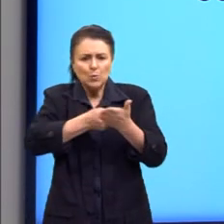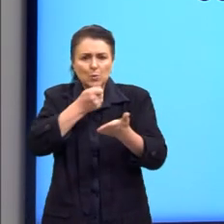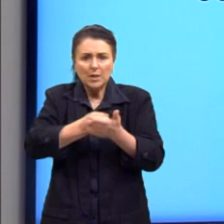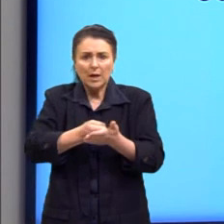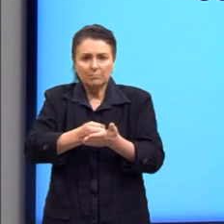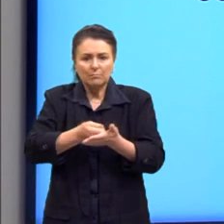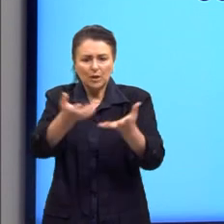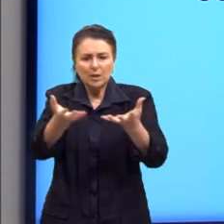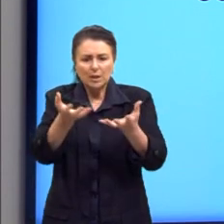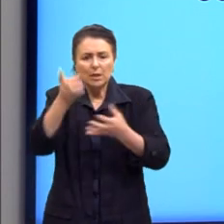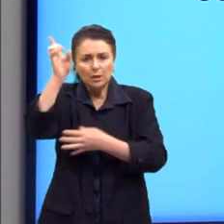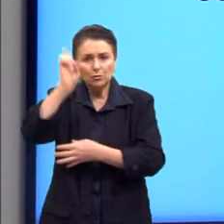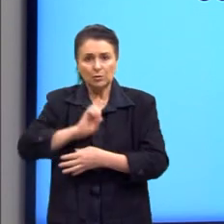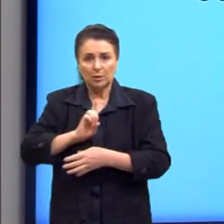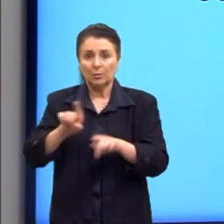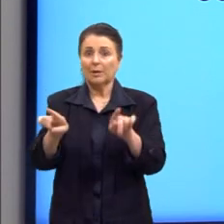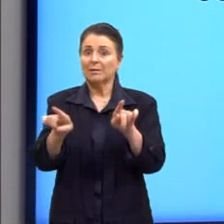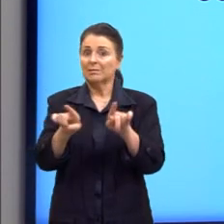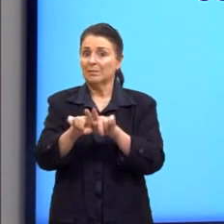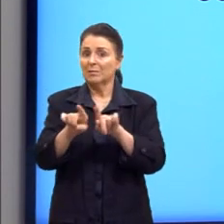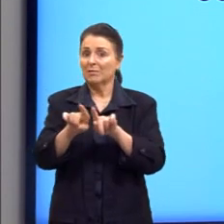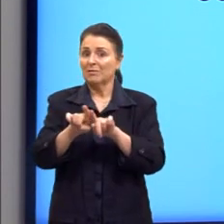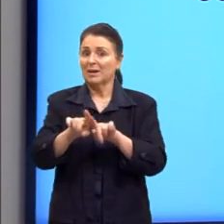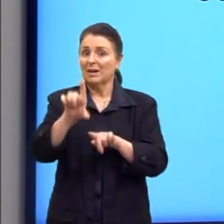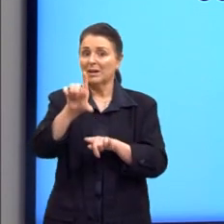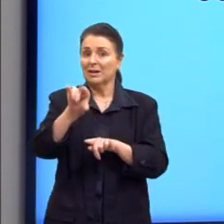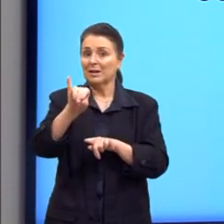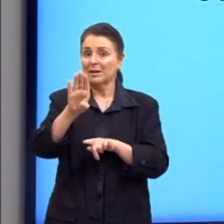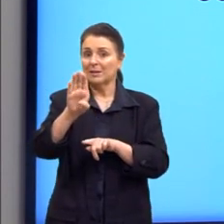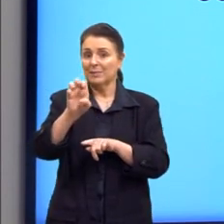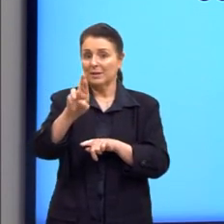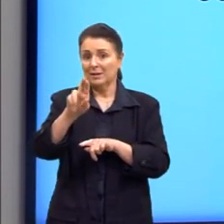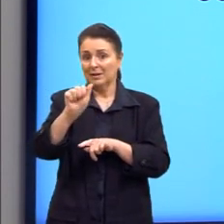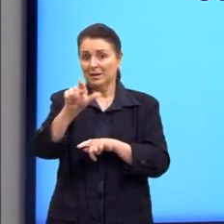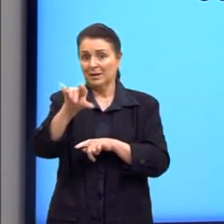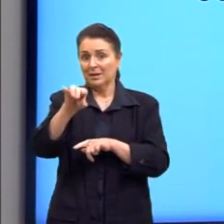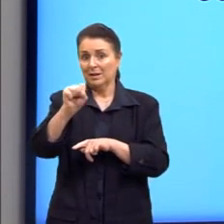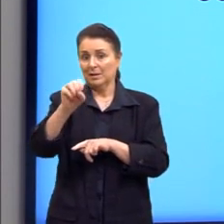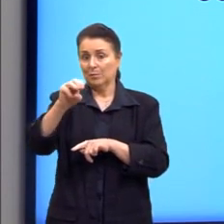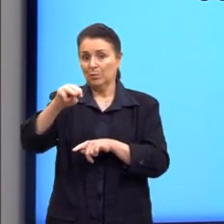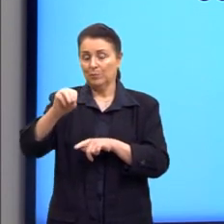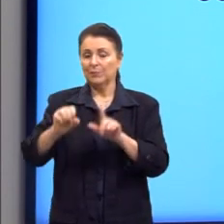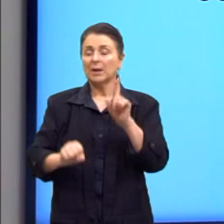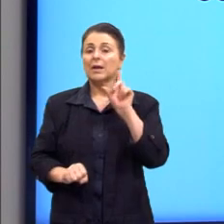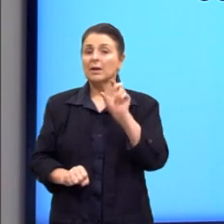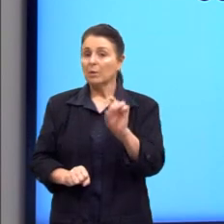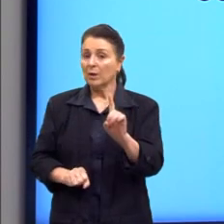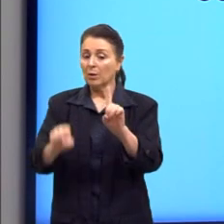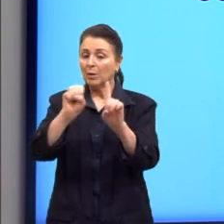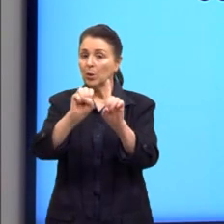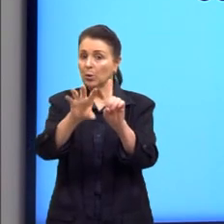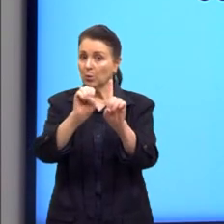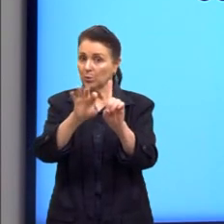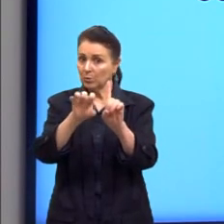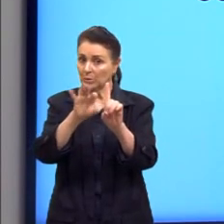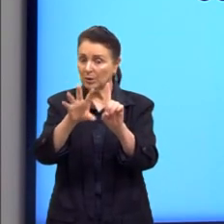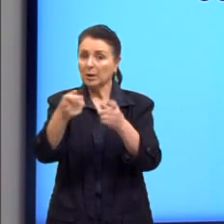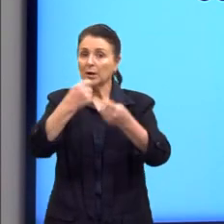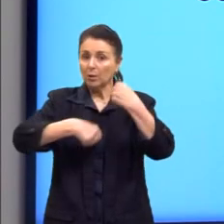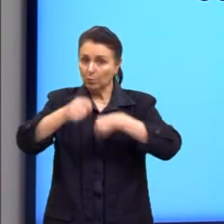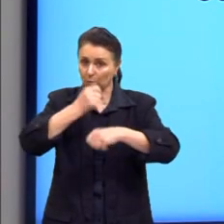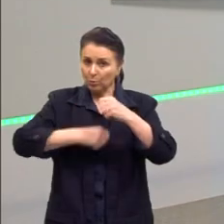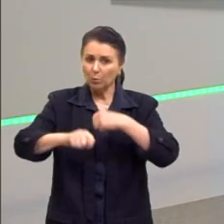falar aqui também do liberalismo, que era uma doutrina econômica que teve muita força no século XIX,